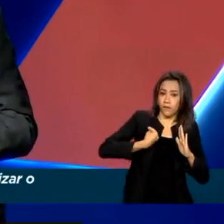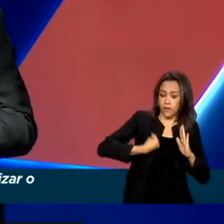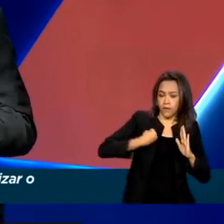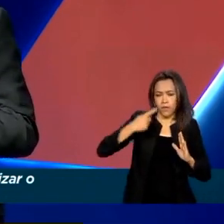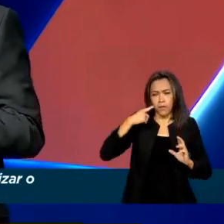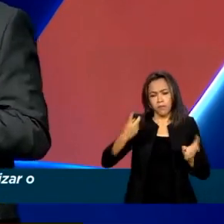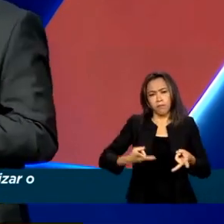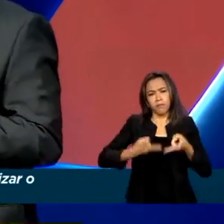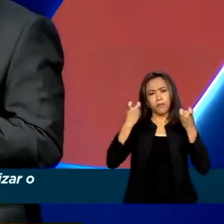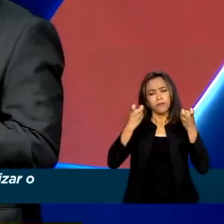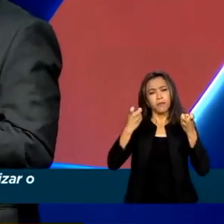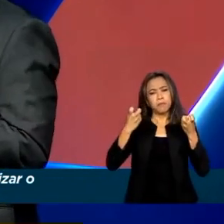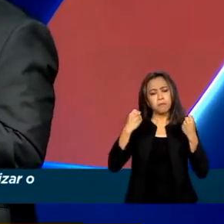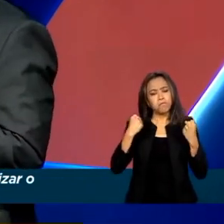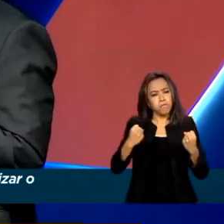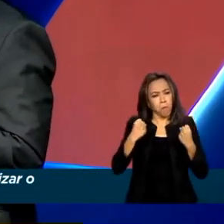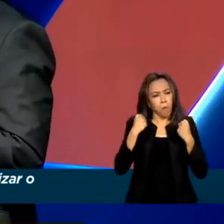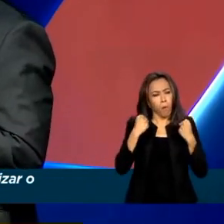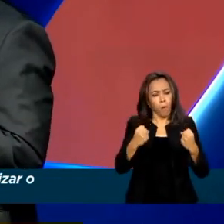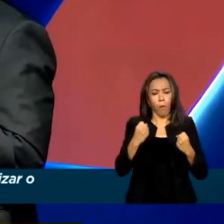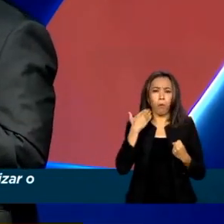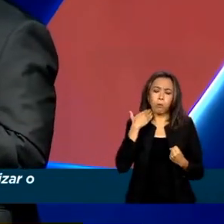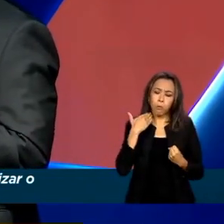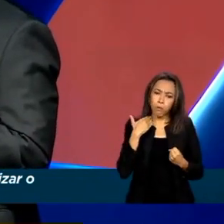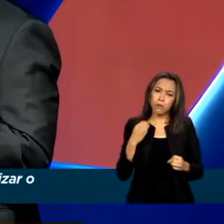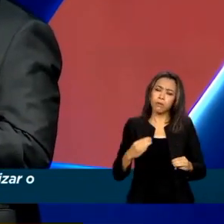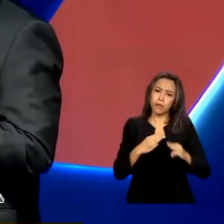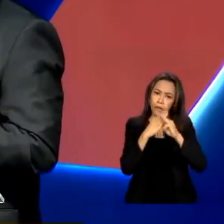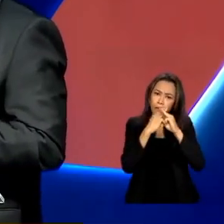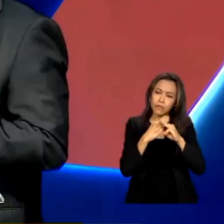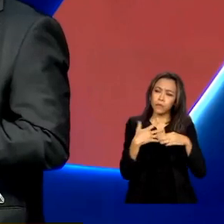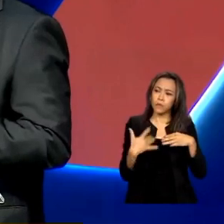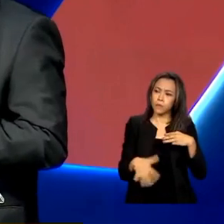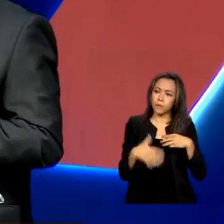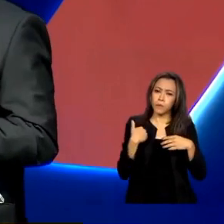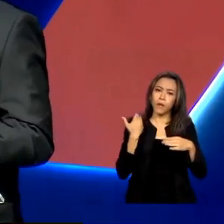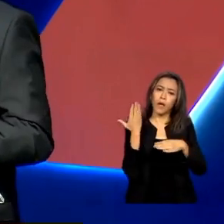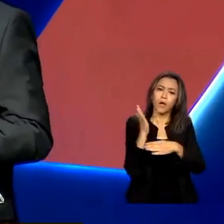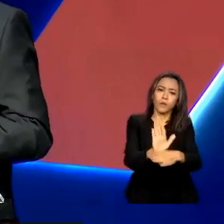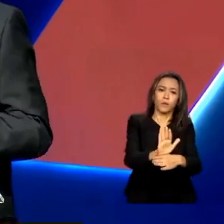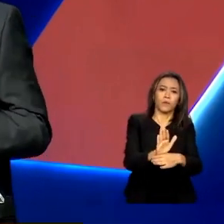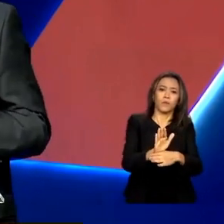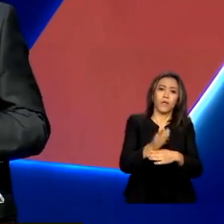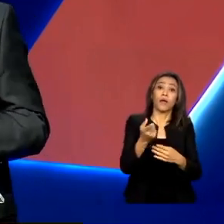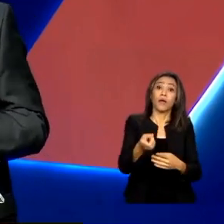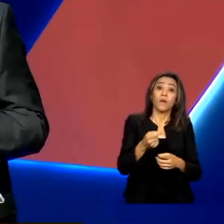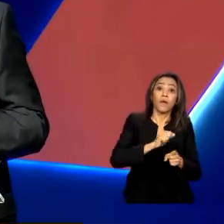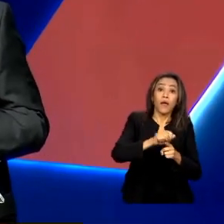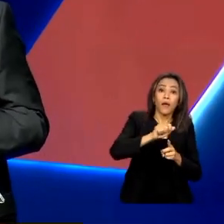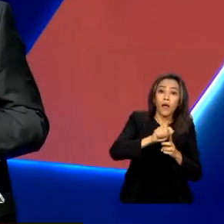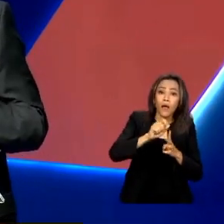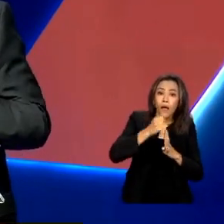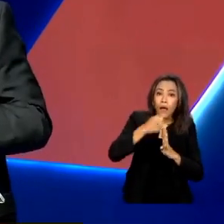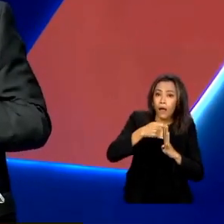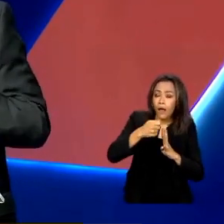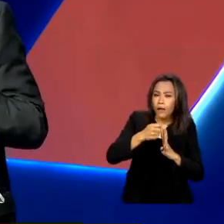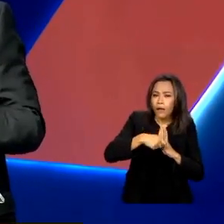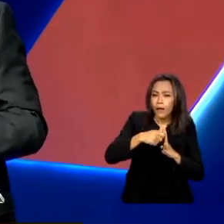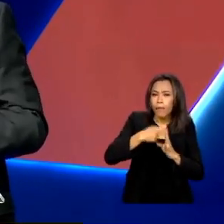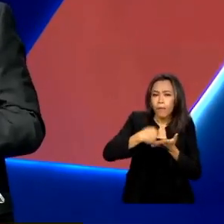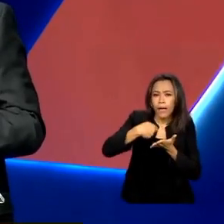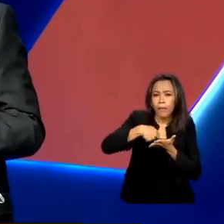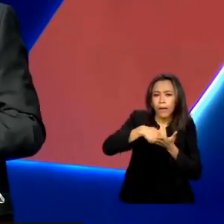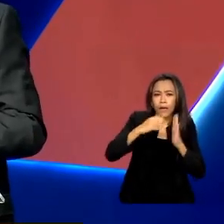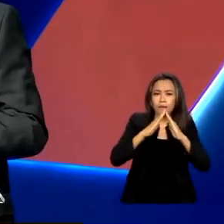força da Caixa Econômica Federal em ajudar a financiar a casa para as pessoas que menos